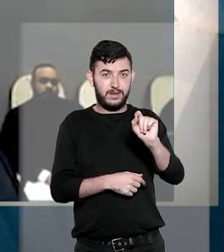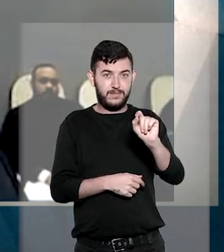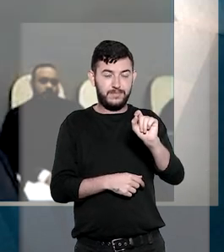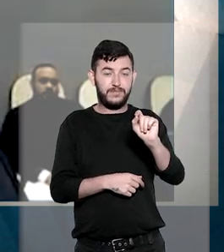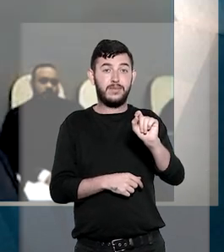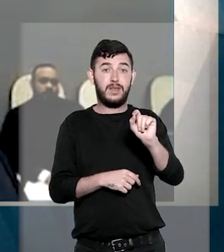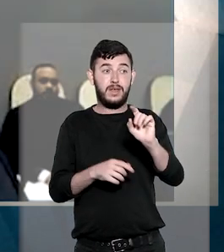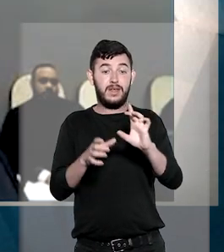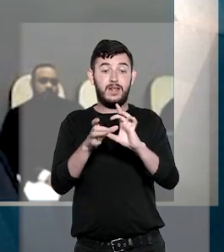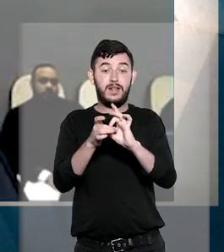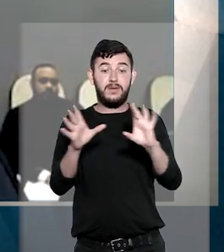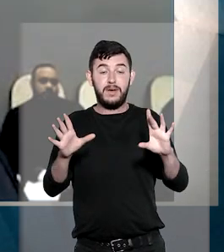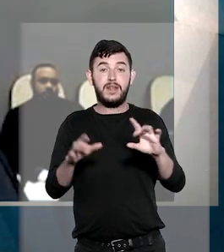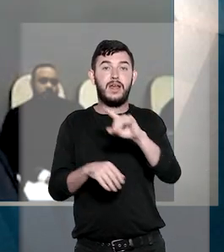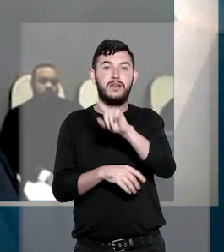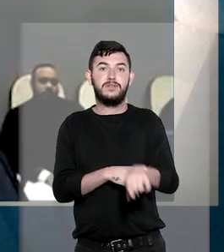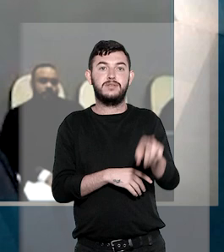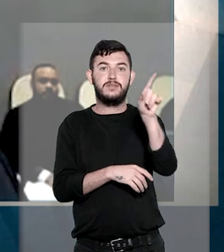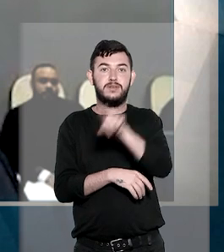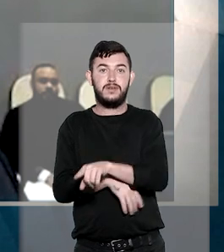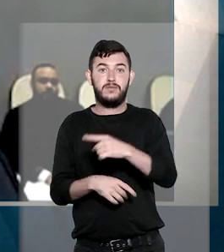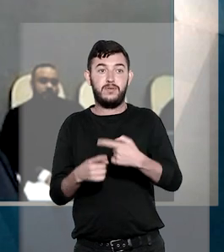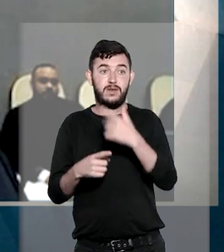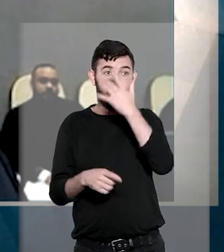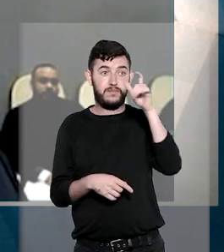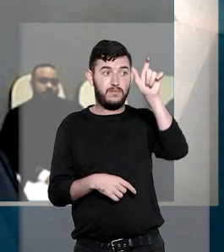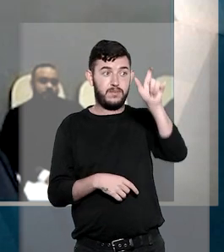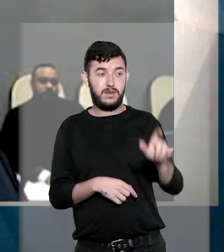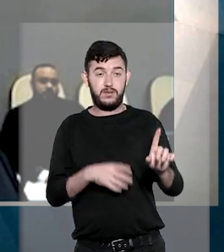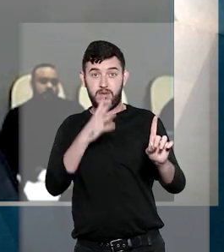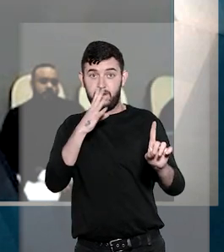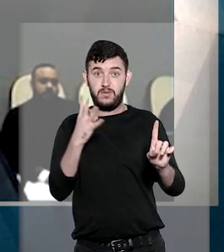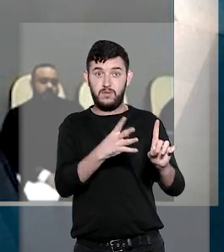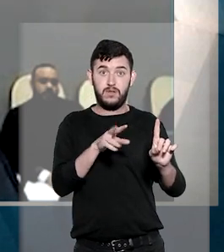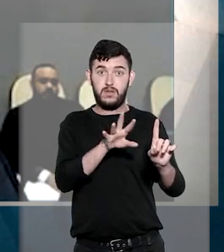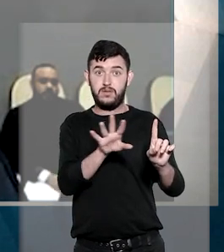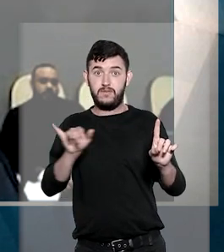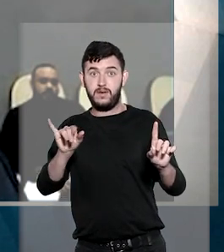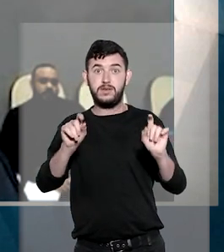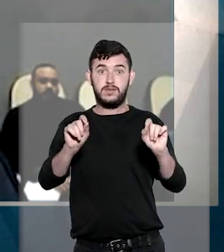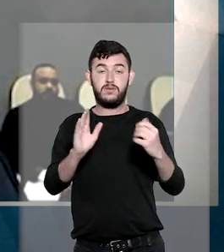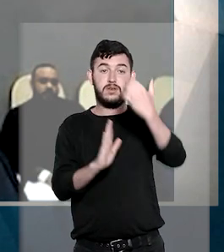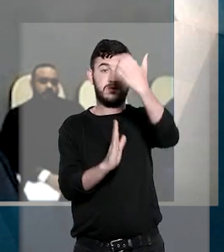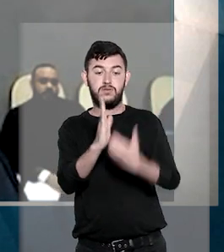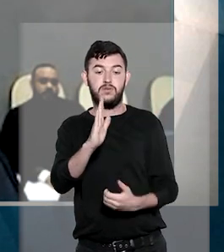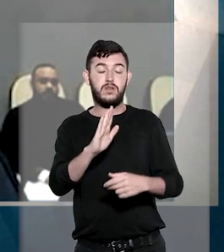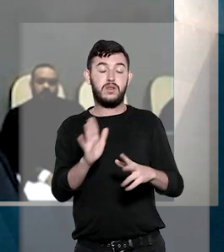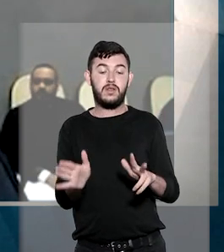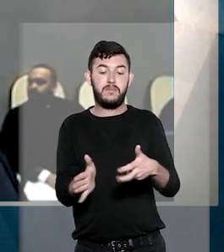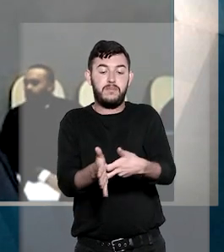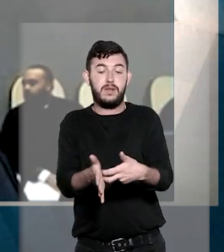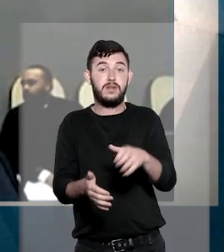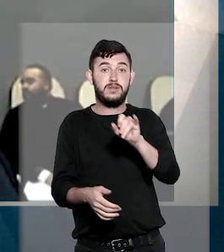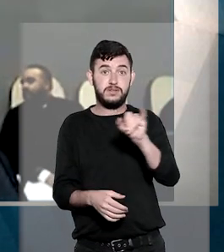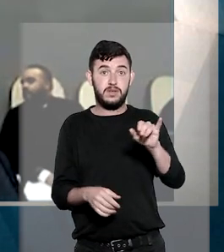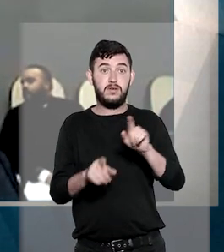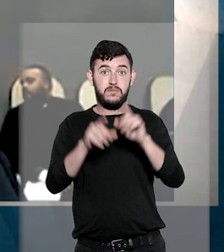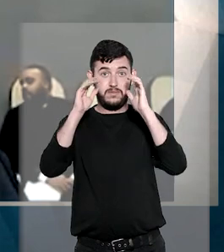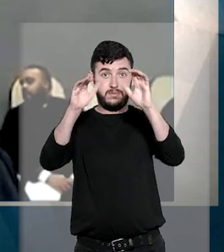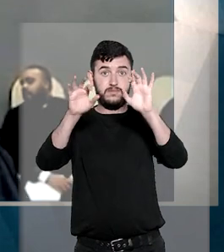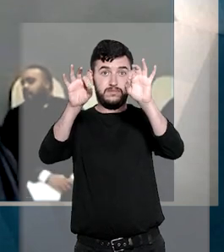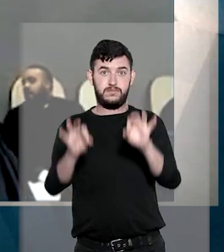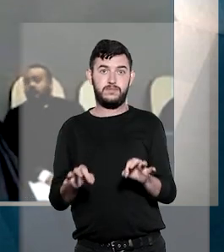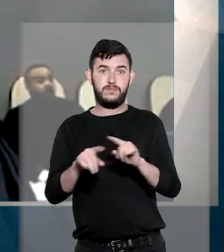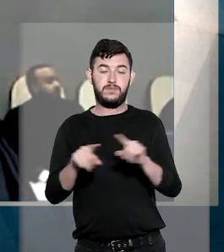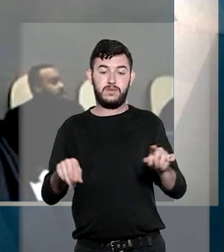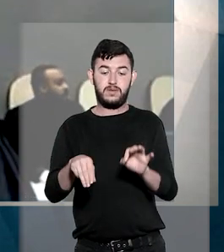justifica que o período em que o sentenciado a suportou durante o processo seja descontado da pena a cumprir. O magistrado destacou